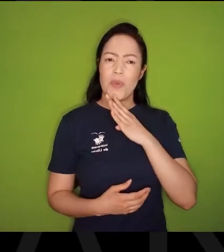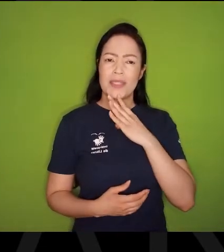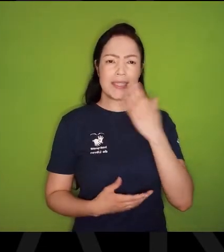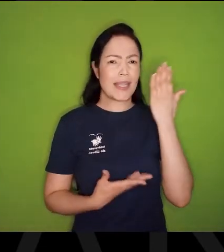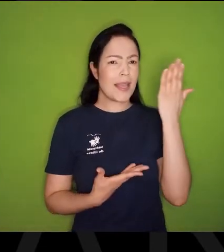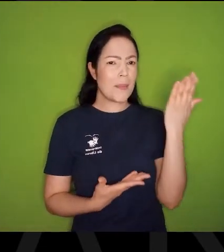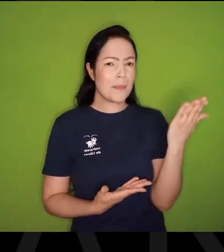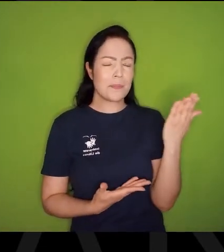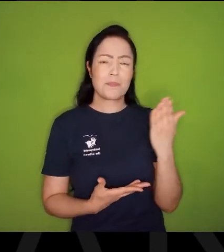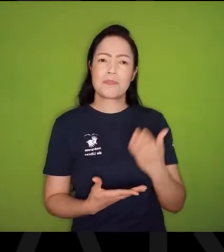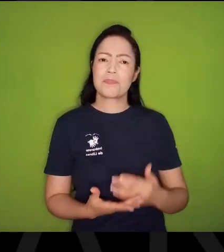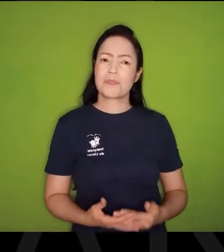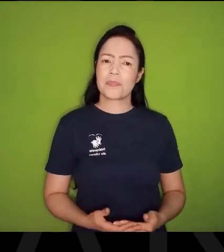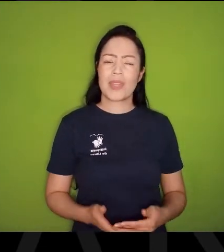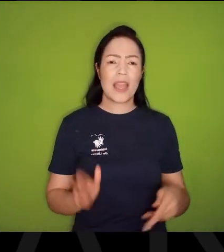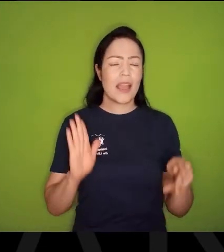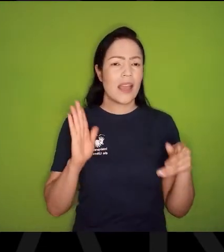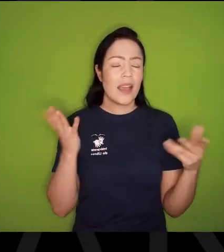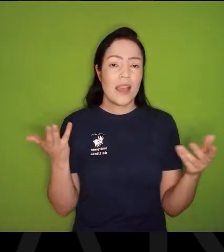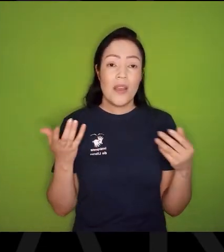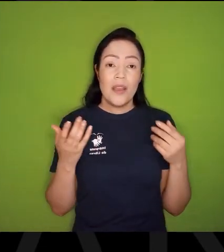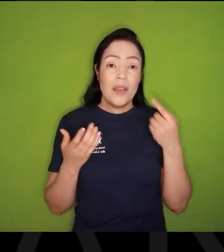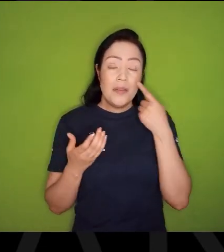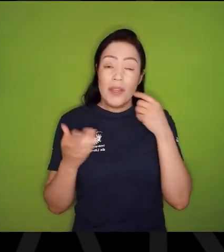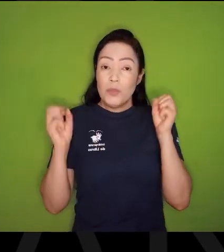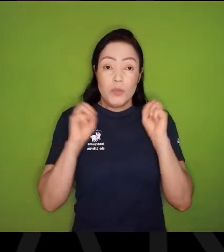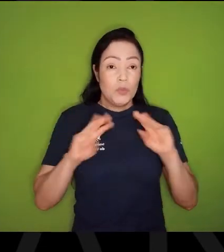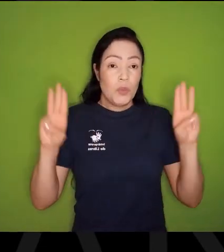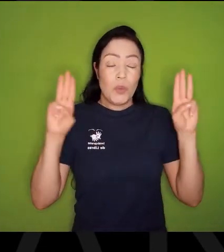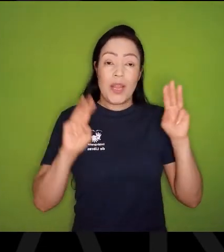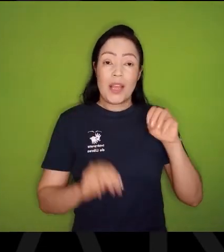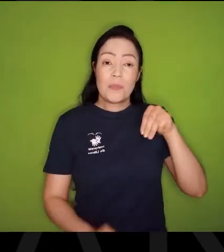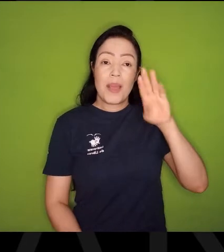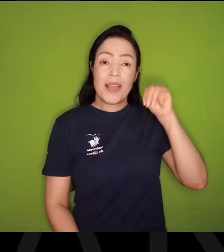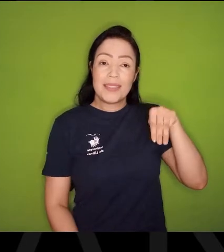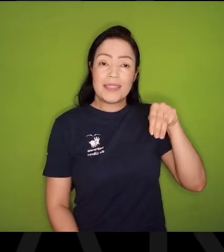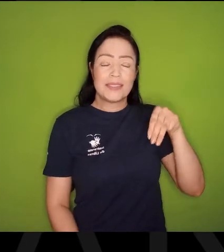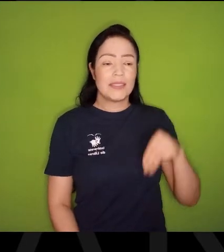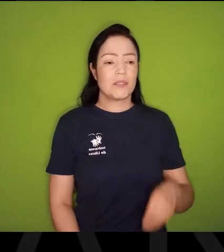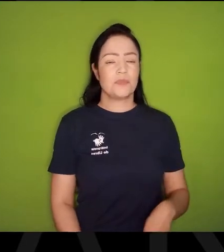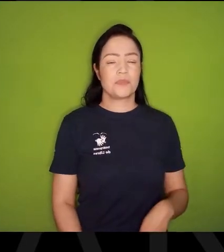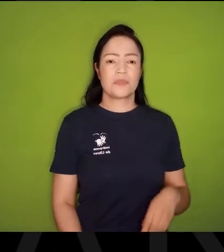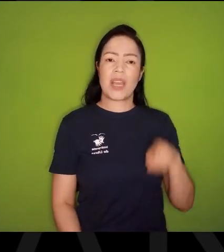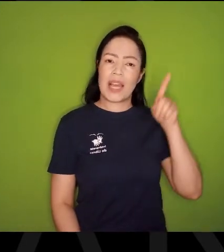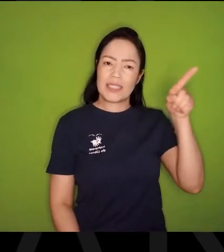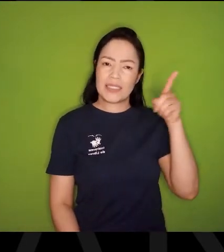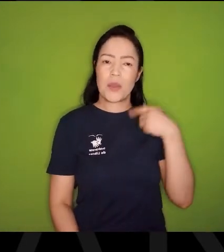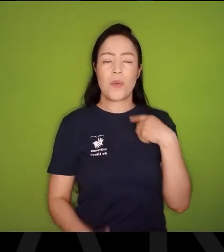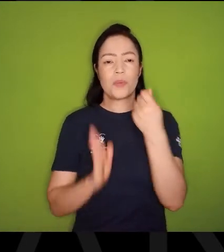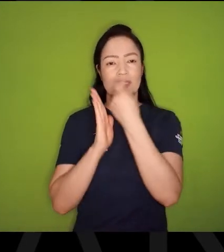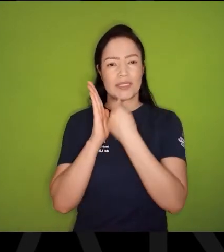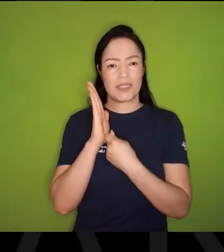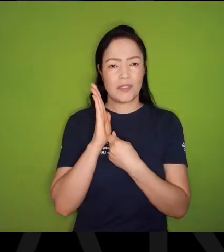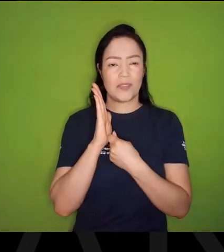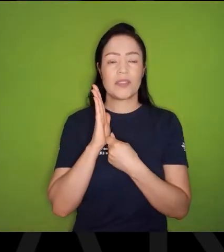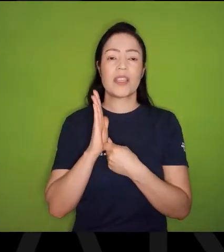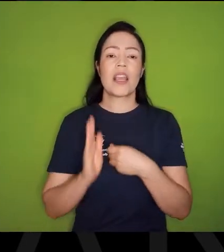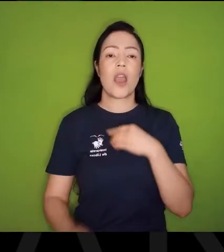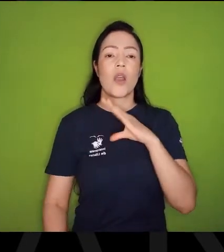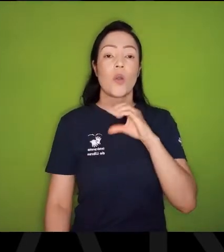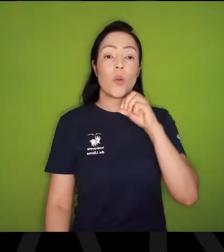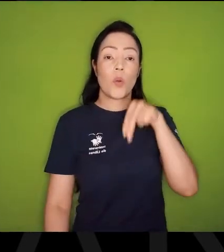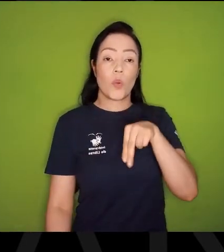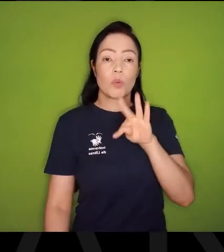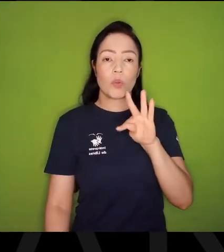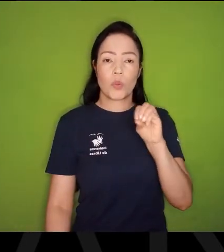ter visto o Mercedes Sosa, Fazendo um show extraordinário, No Memorial da América Latina, Ali escrevi meus primeiros contos também, Aqui em São